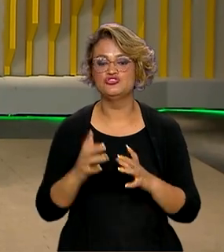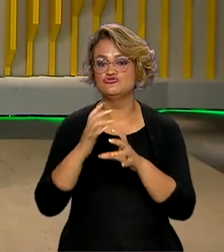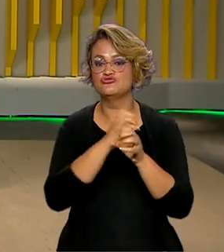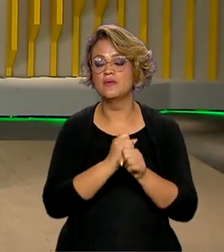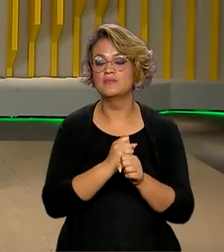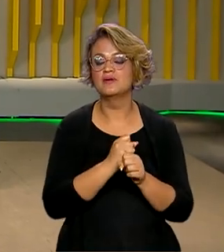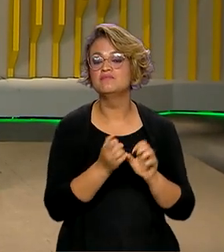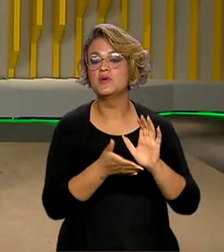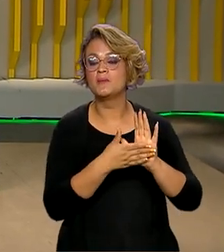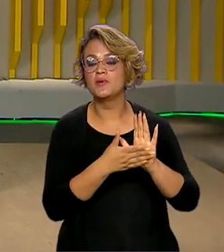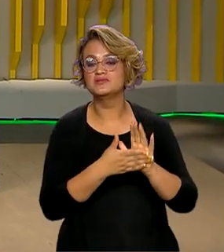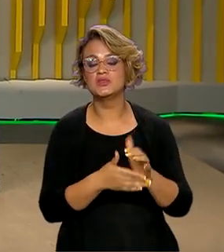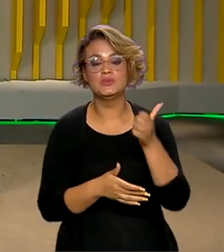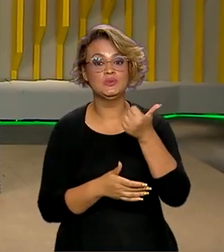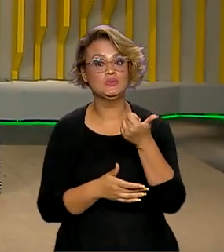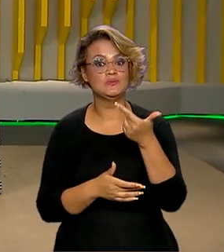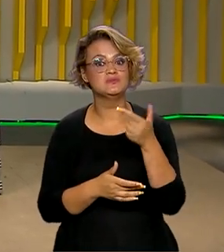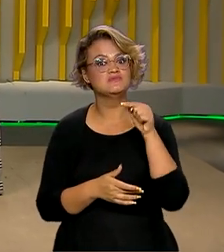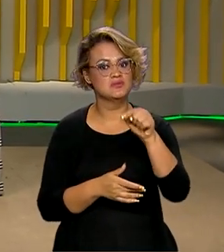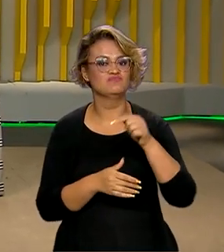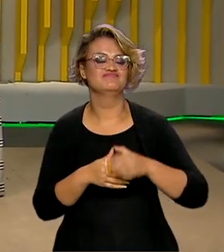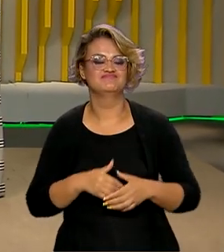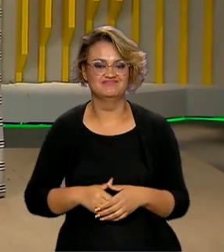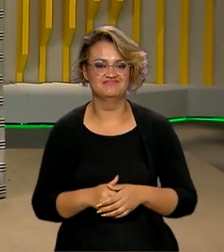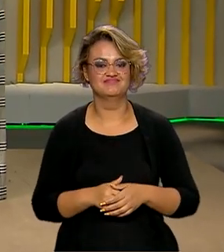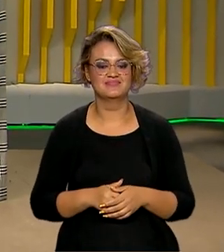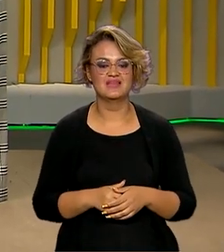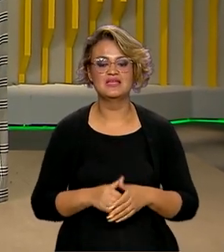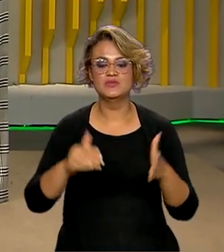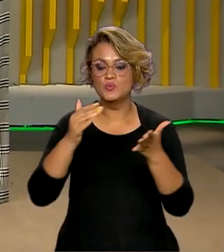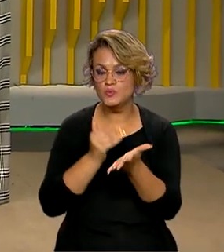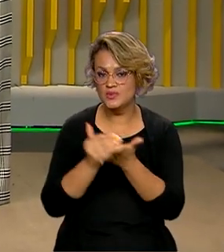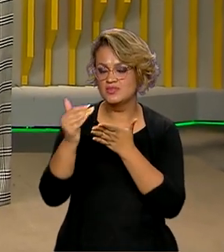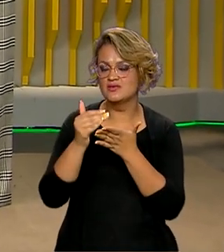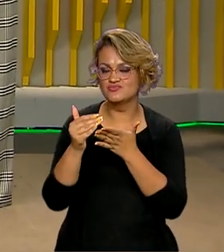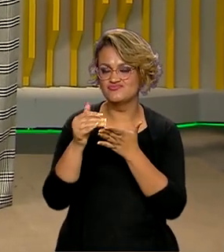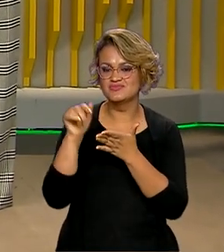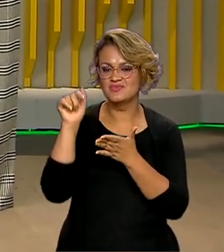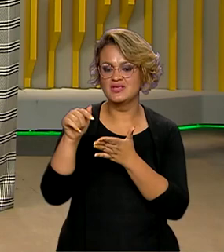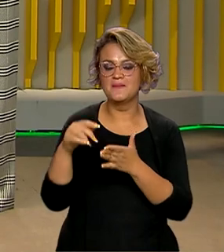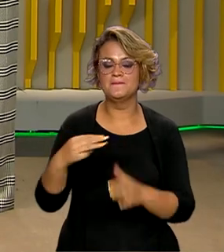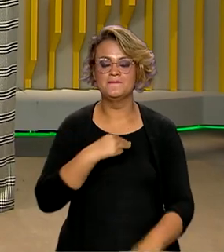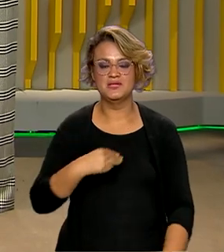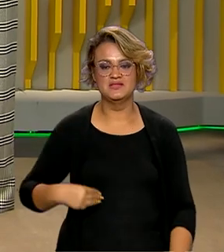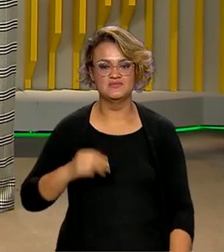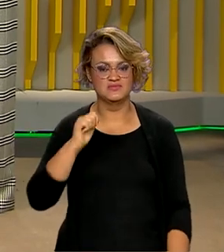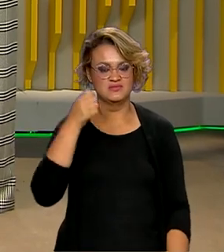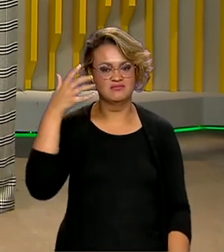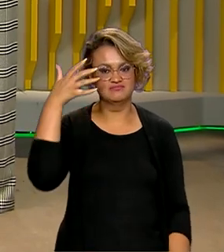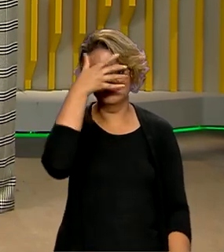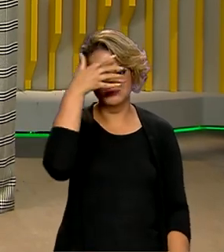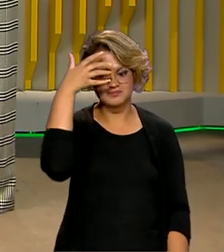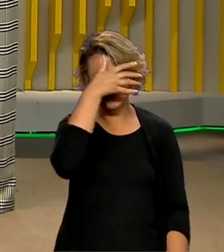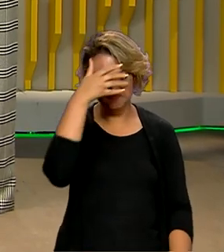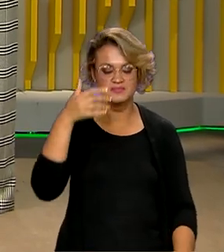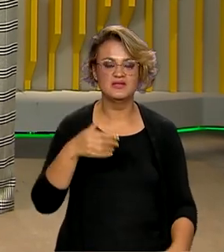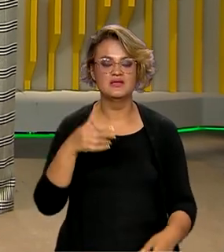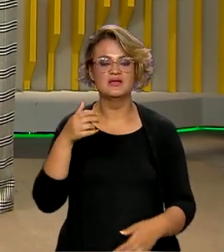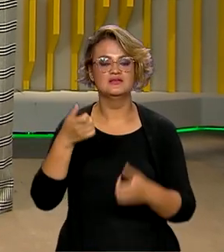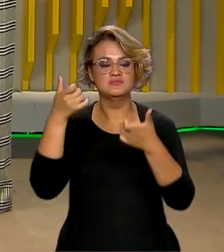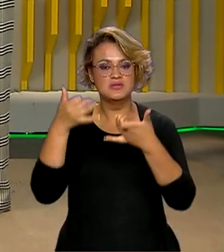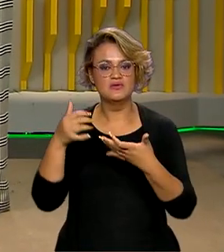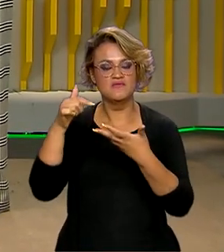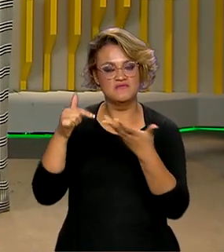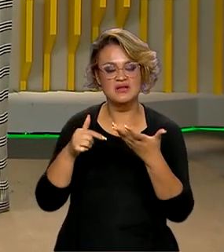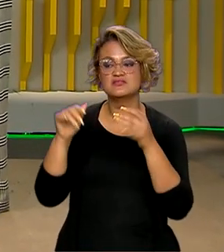foram ofertadas 12 mil oportunidades, Roberto. E na abertura desse mutirão, o ministro do Trabalho e Emprego, Luiz Marinho, aproveitou